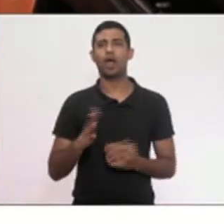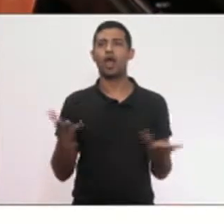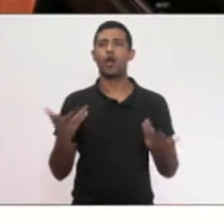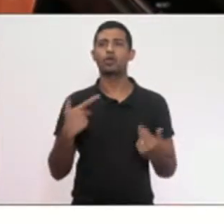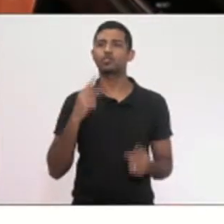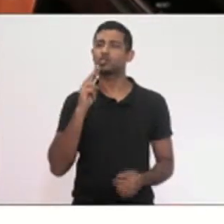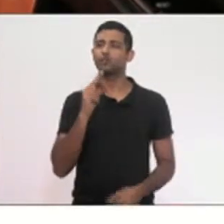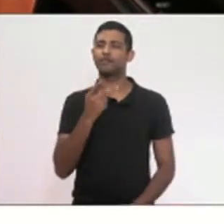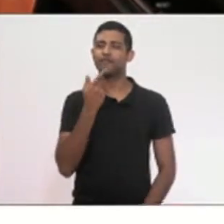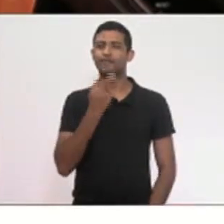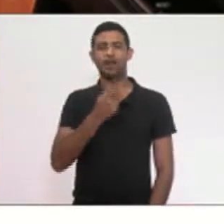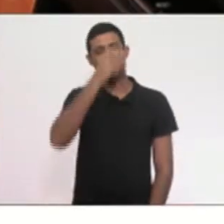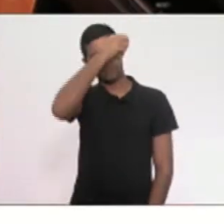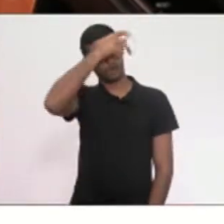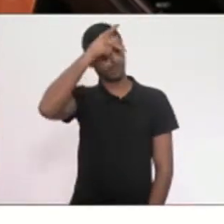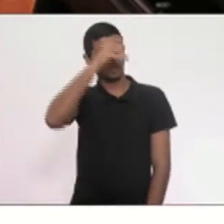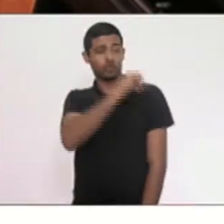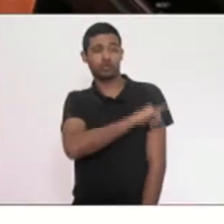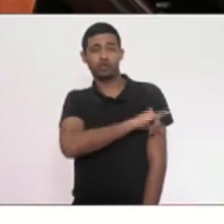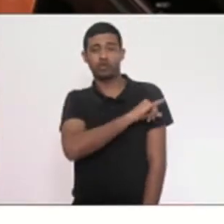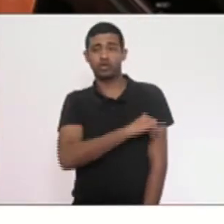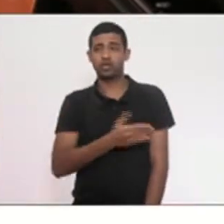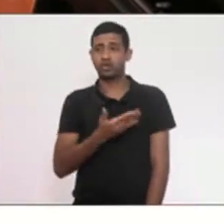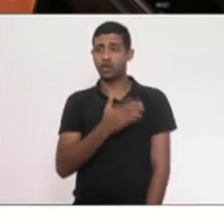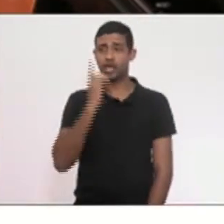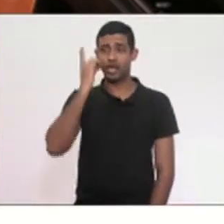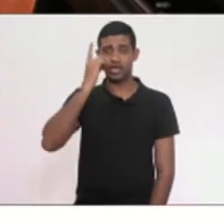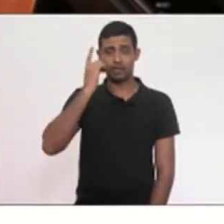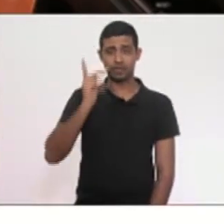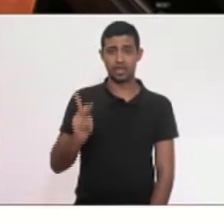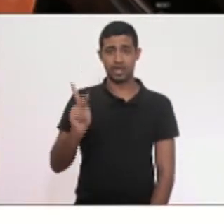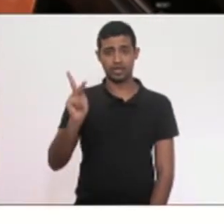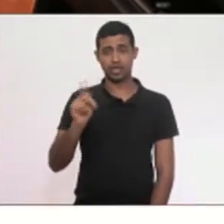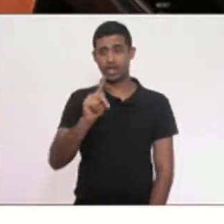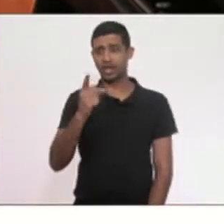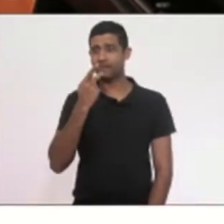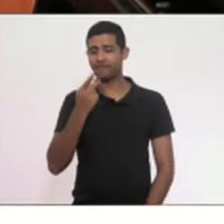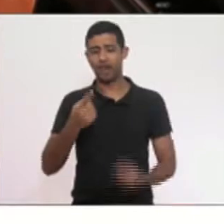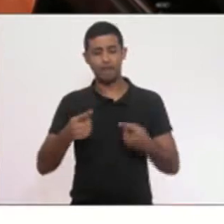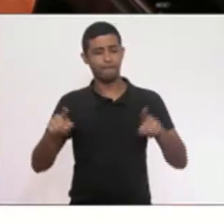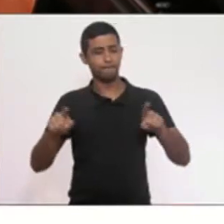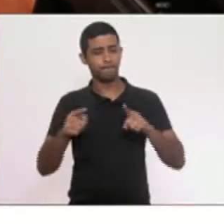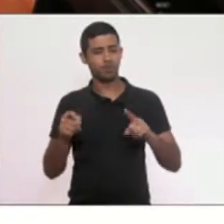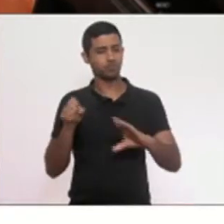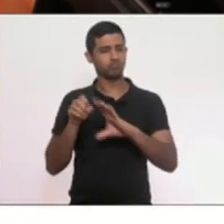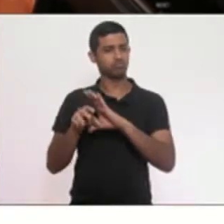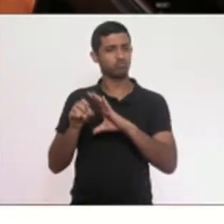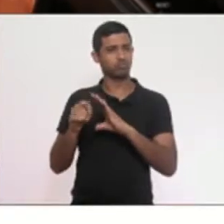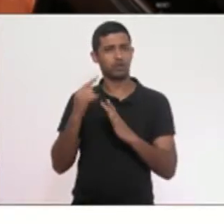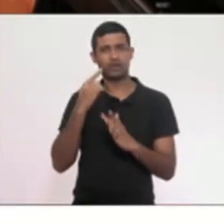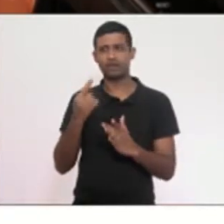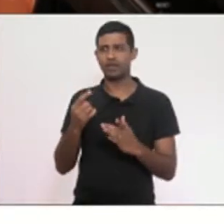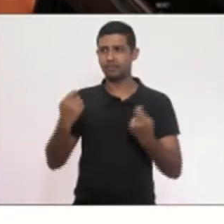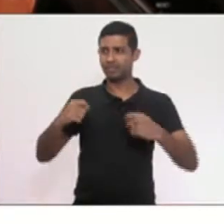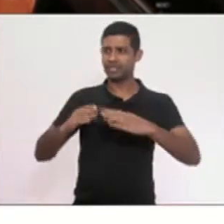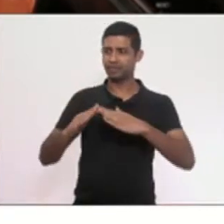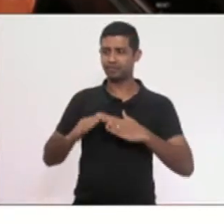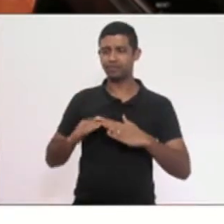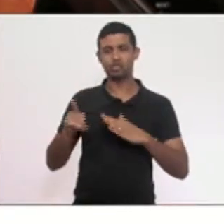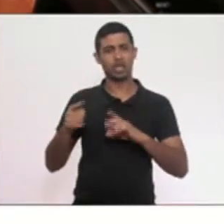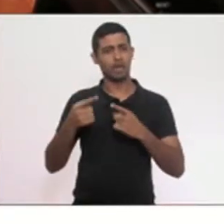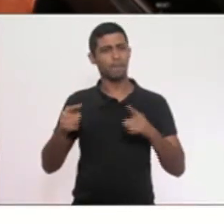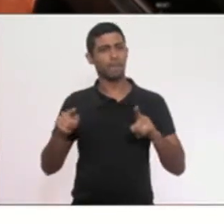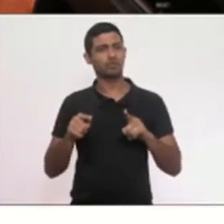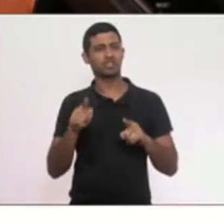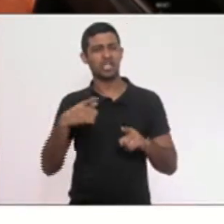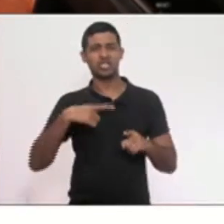a fala de Prefeitura do Rio, o deputado Kloplock fala gol, pedir música no Fantástico, na verdade, eles deveriam pedir música pelas propagandas